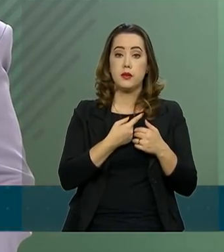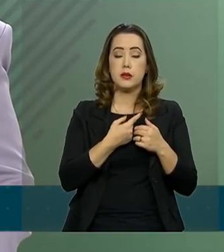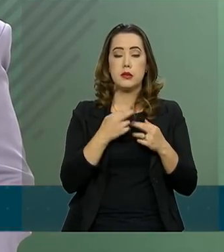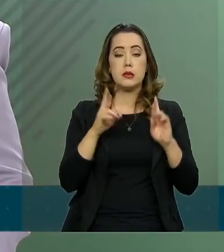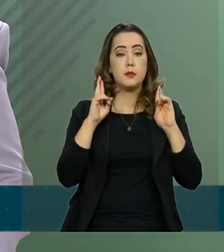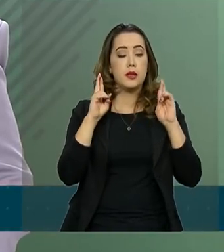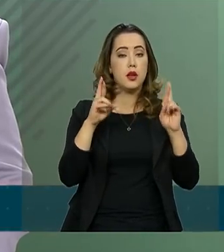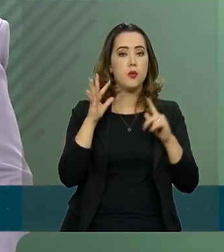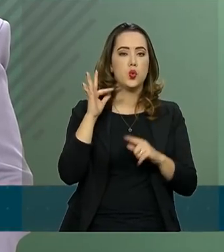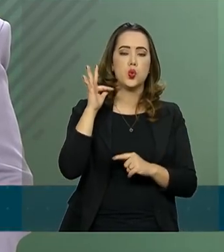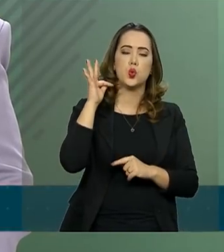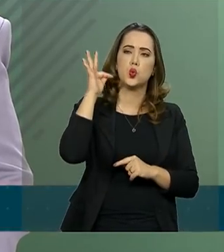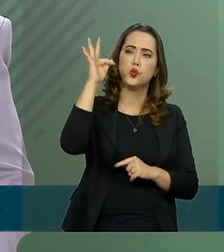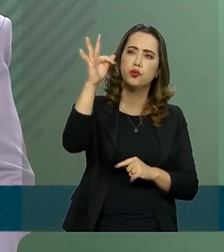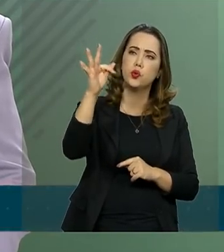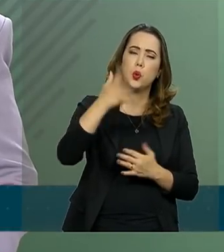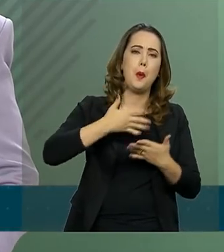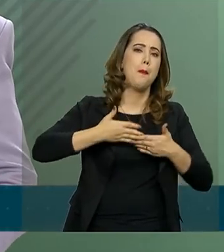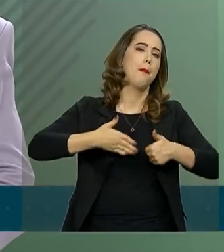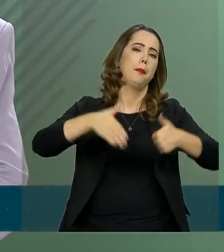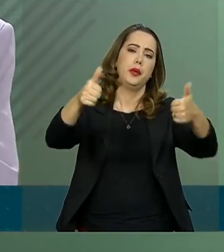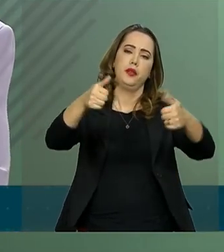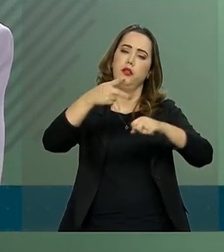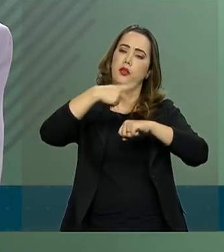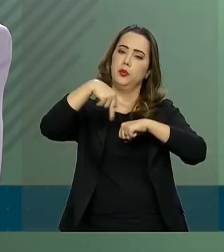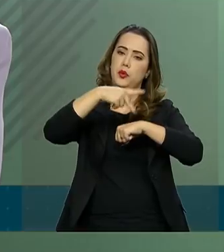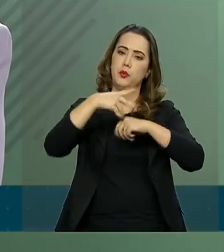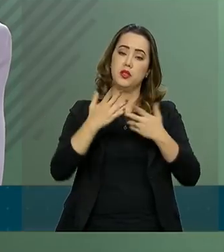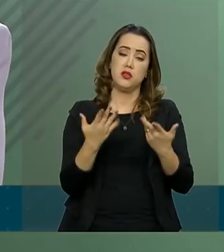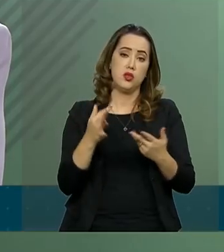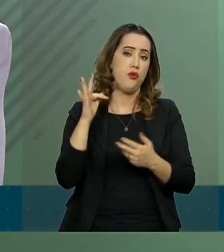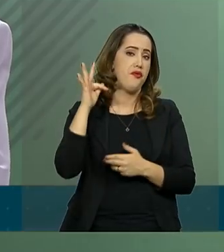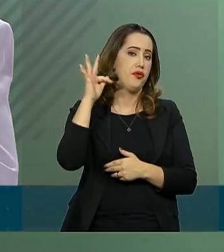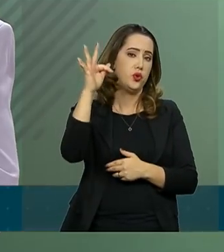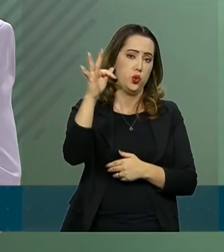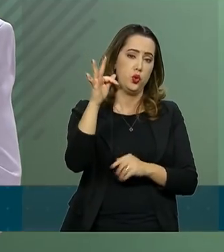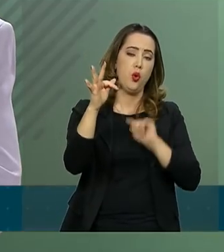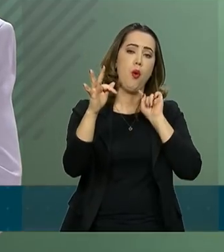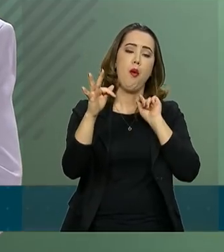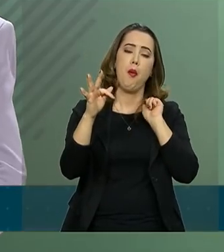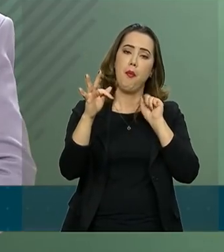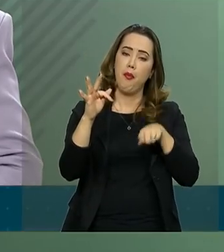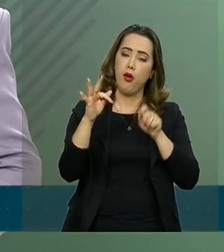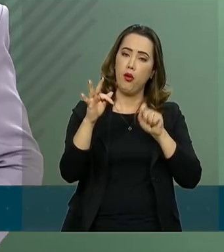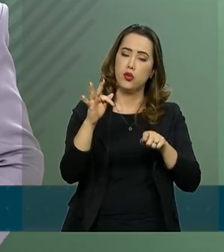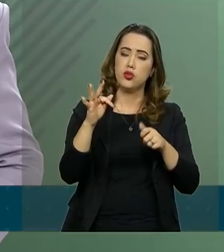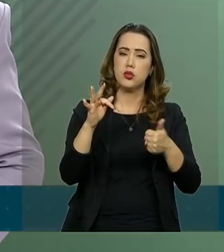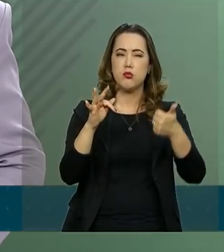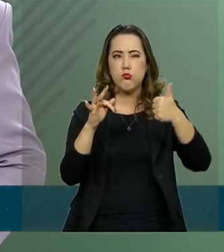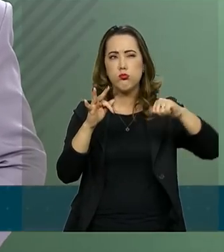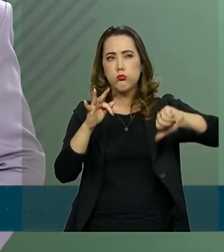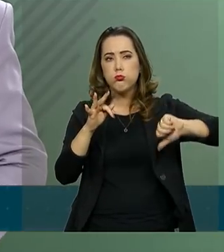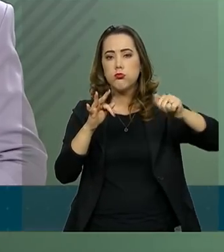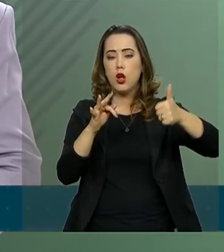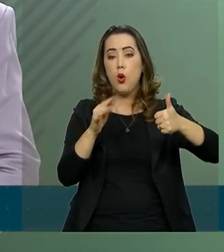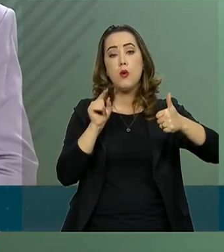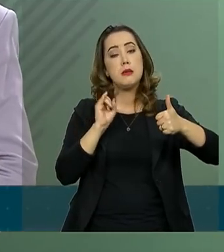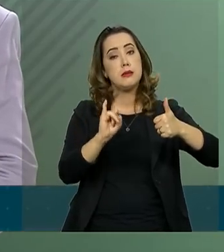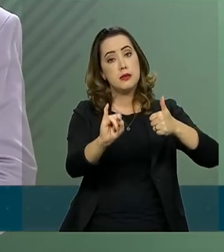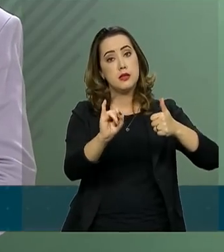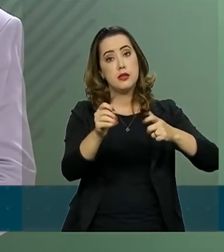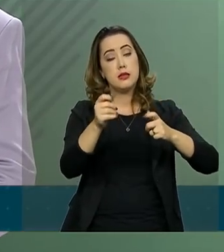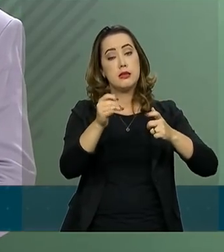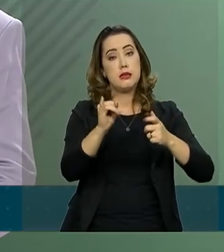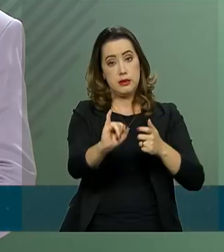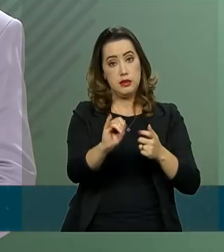promissor ao país. E esse futuro pode ser demarcado, pode ser qualificado com uma economia de